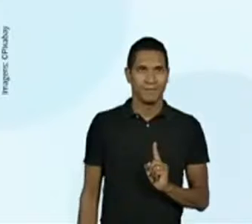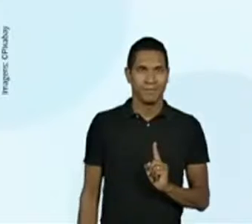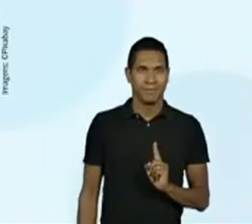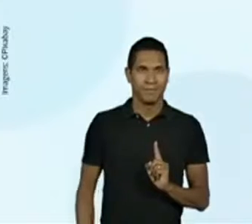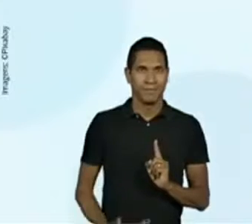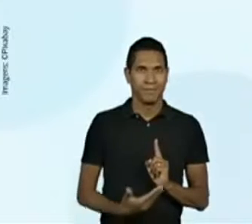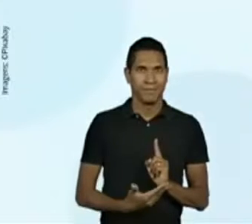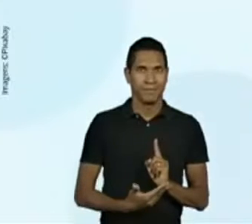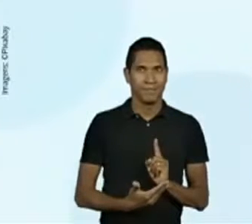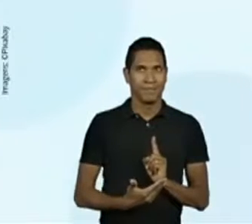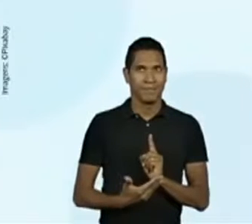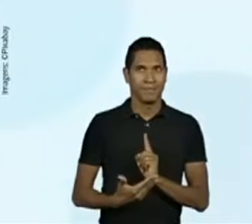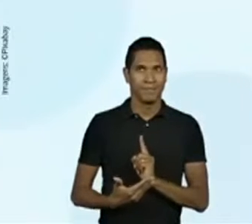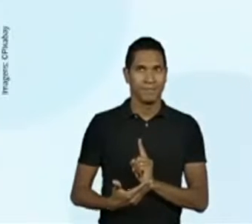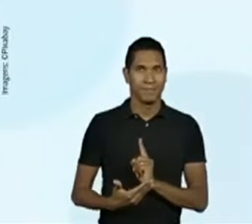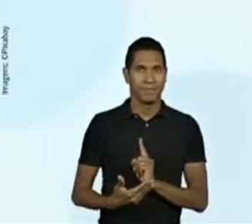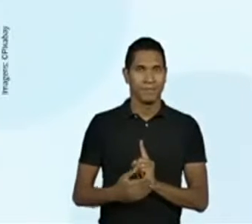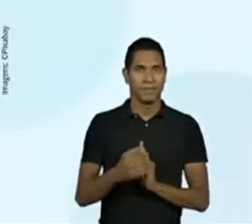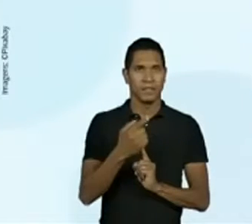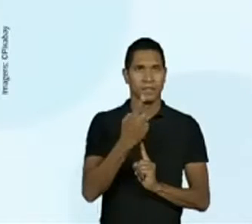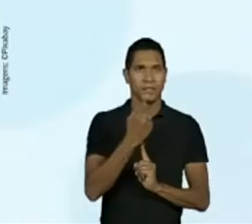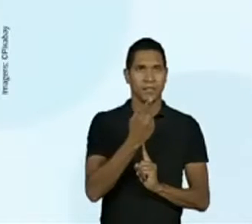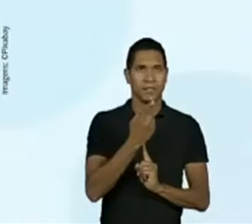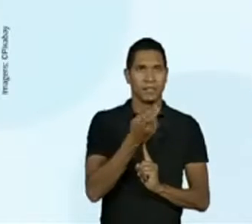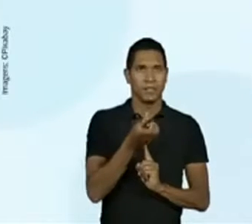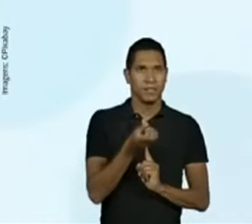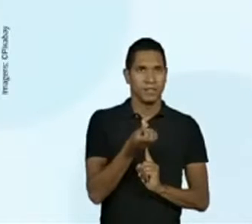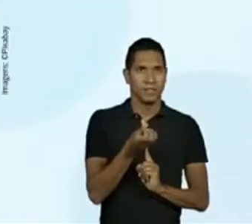Anterior ao 20, tenho 16.